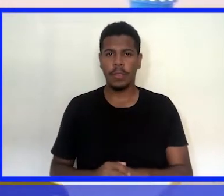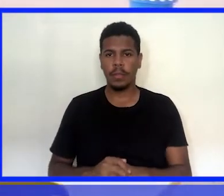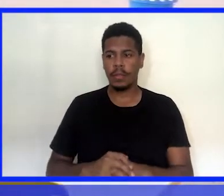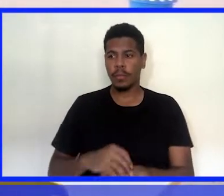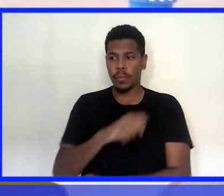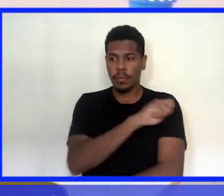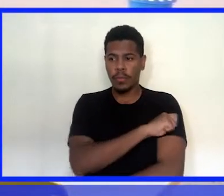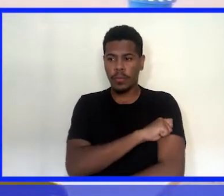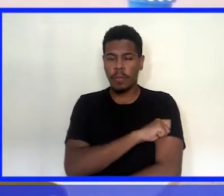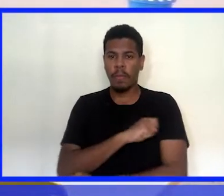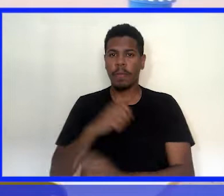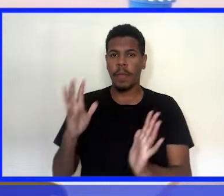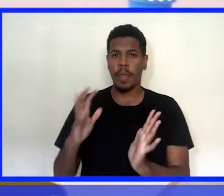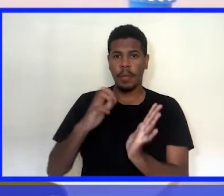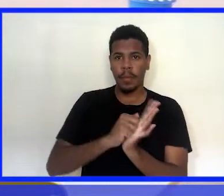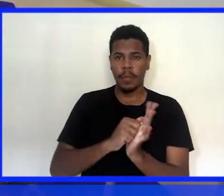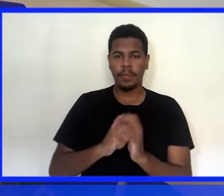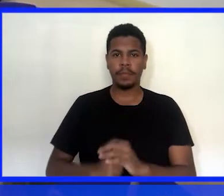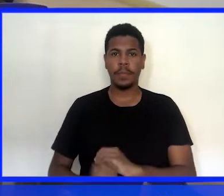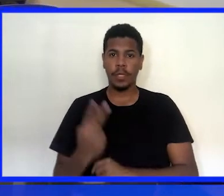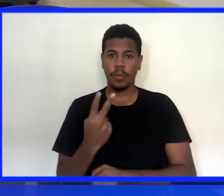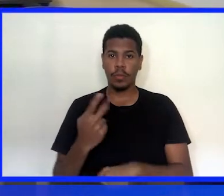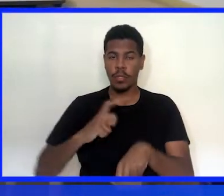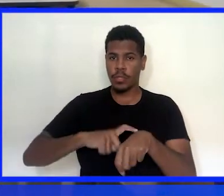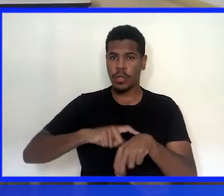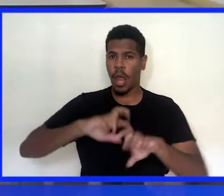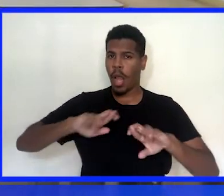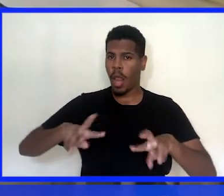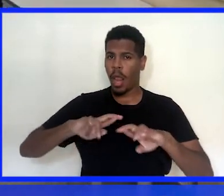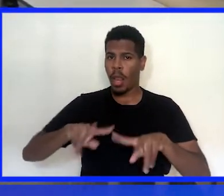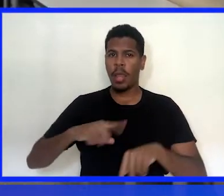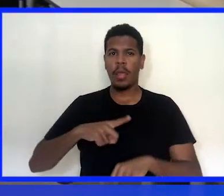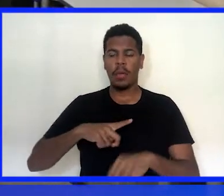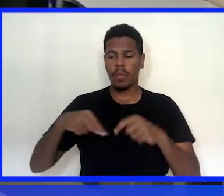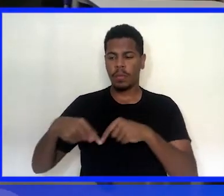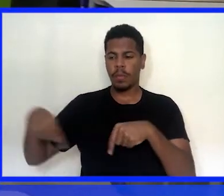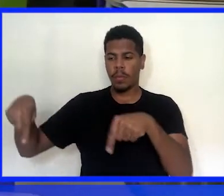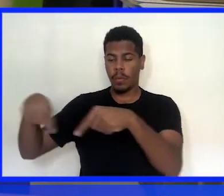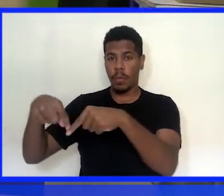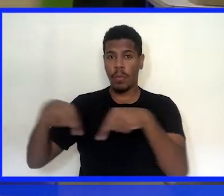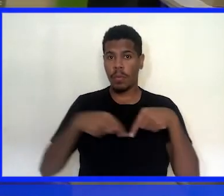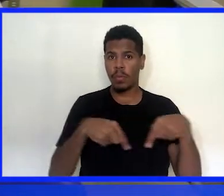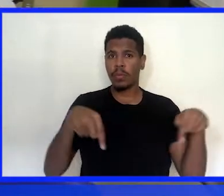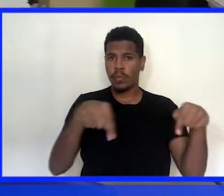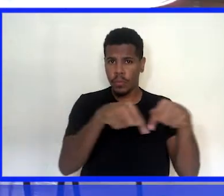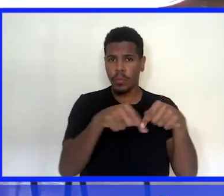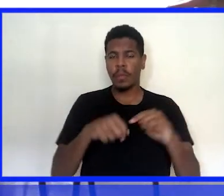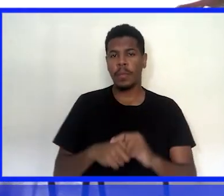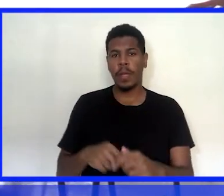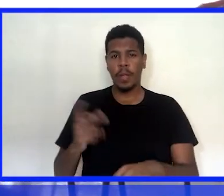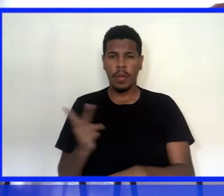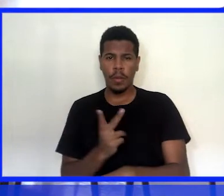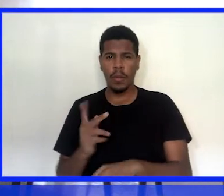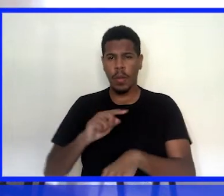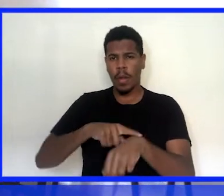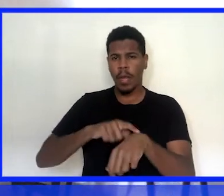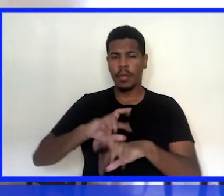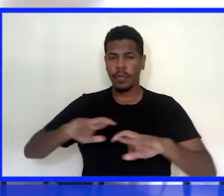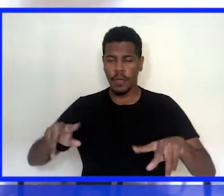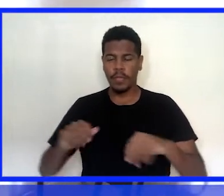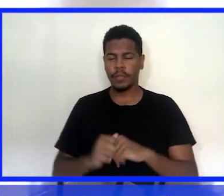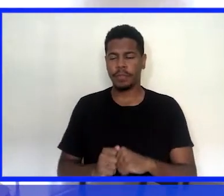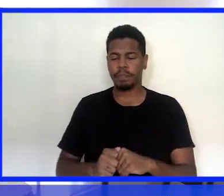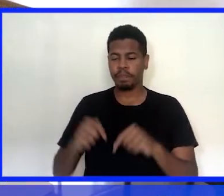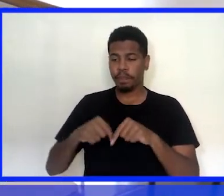dos alunos matriculados, em dois horários diferentes, com duas turmas em cada horário. E o refeitório, então, está